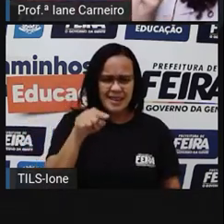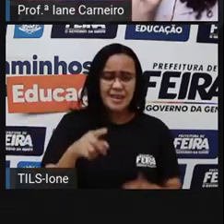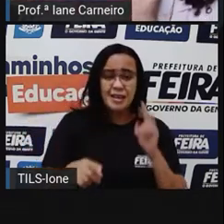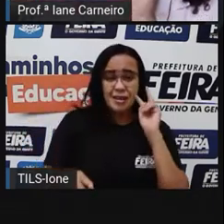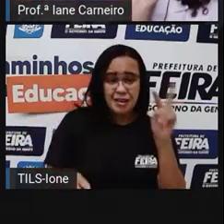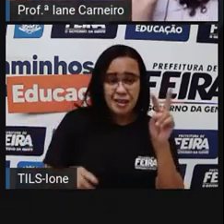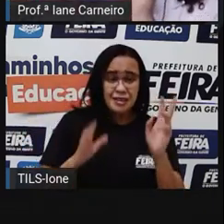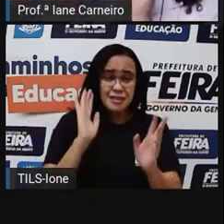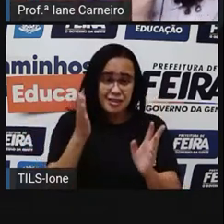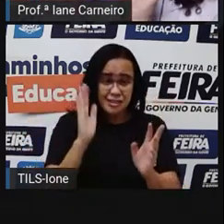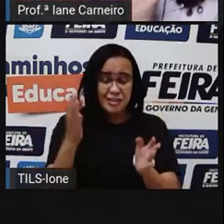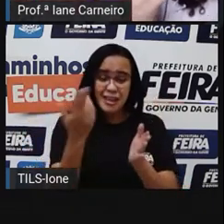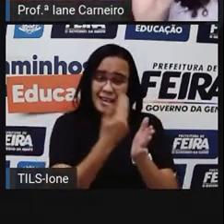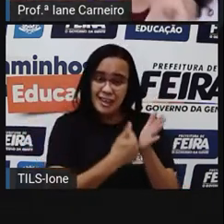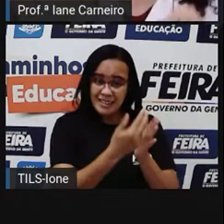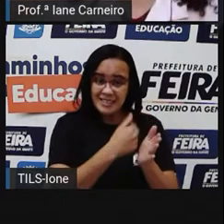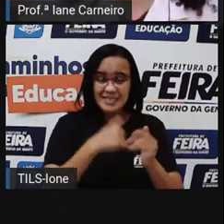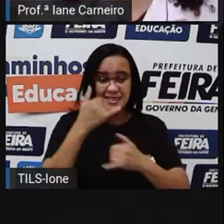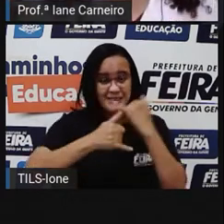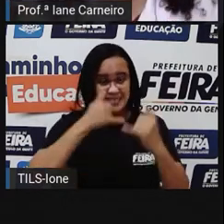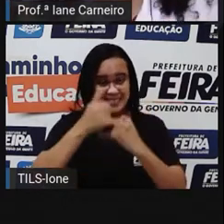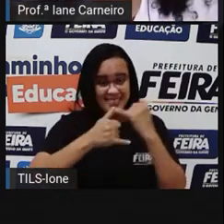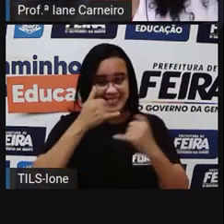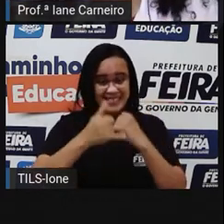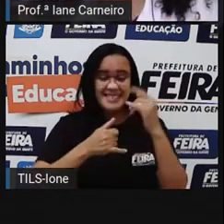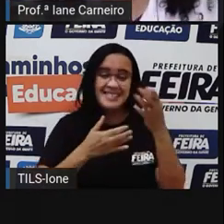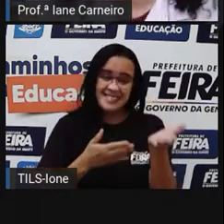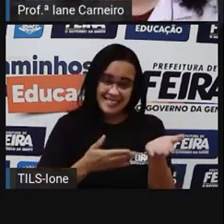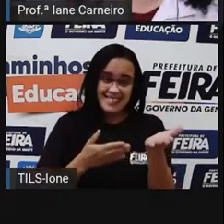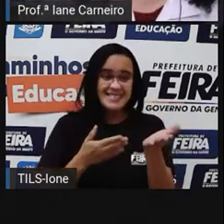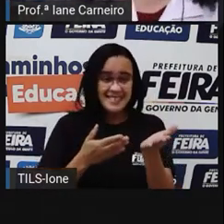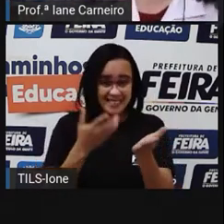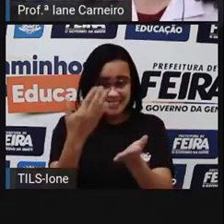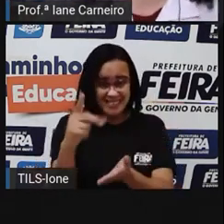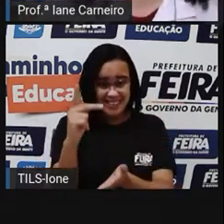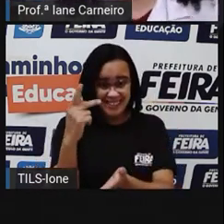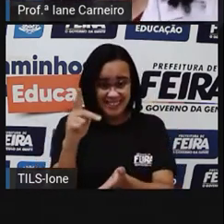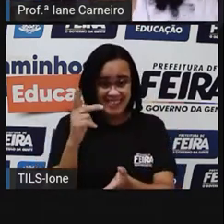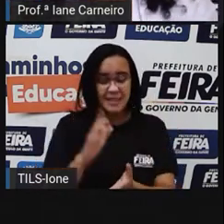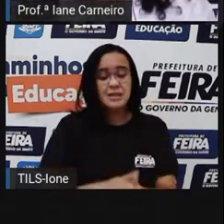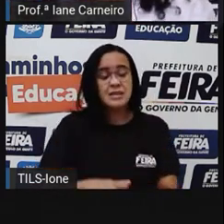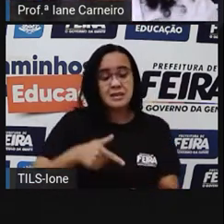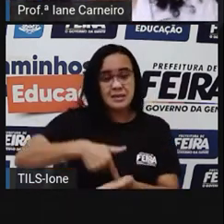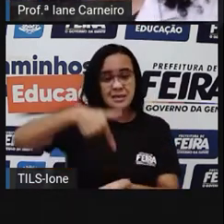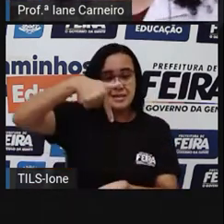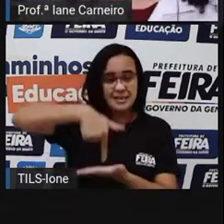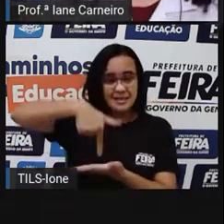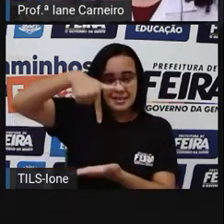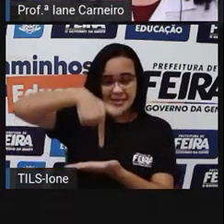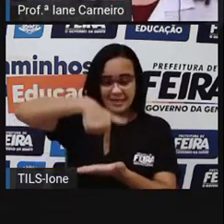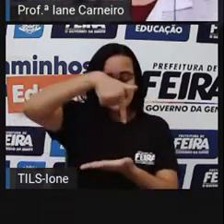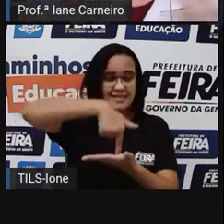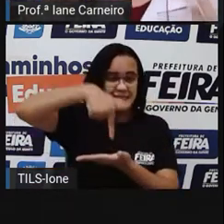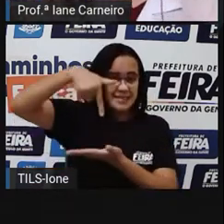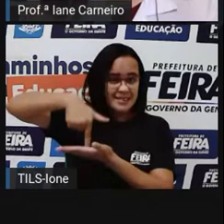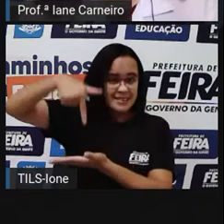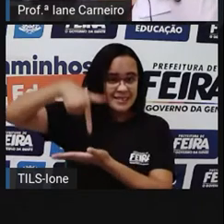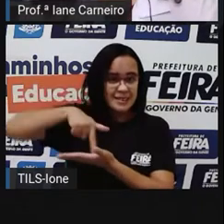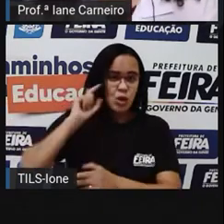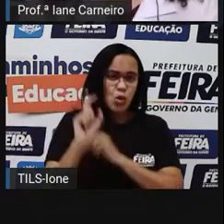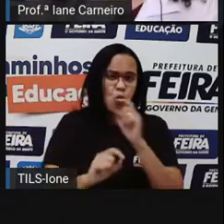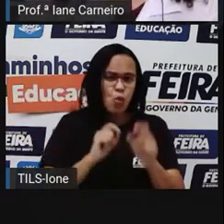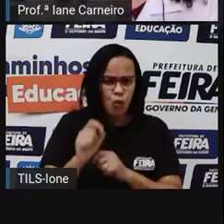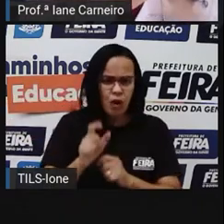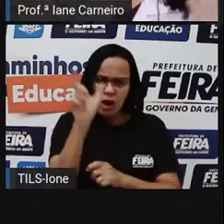Olha só o meu aqui fofinho, nós já fizemos a dobradura do Saci Pererê, né? E é um